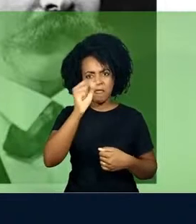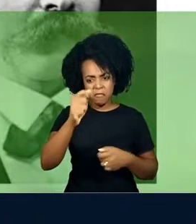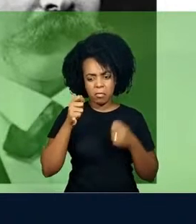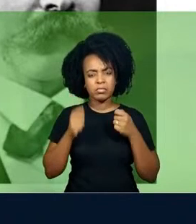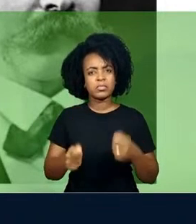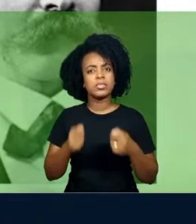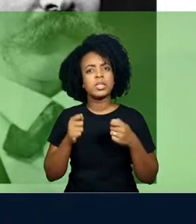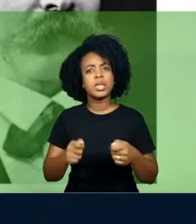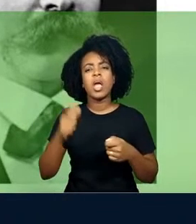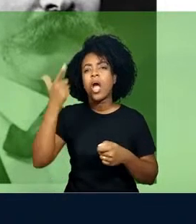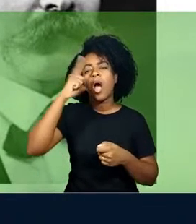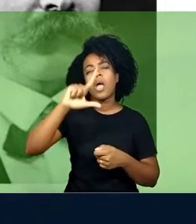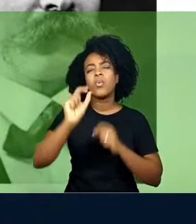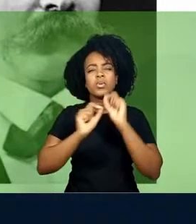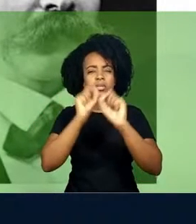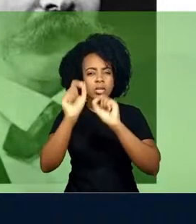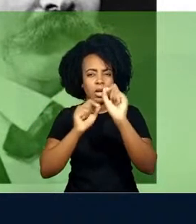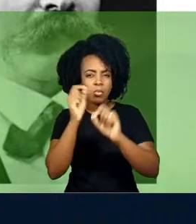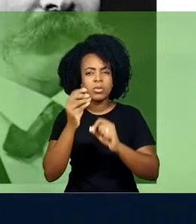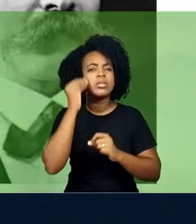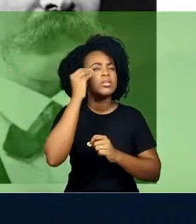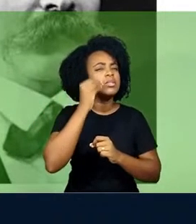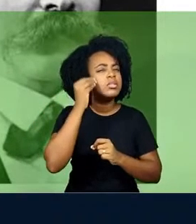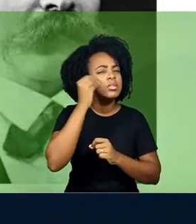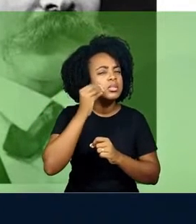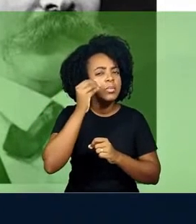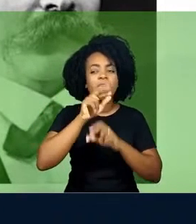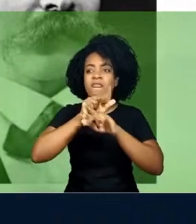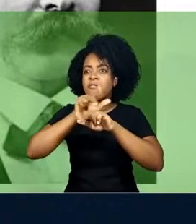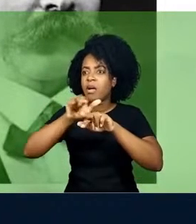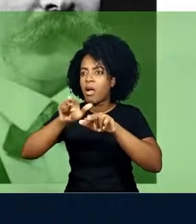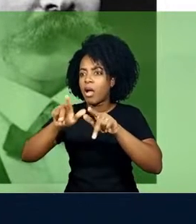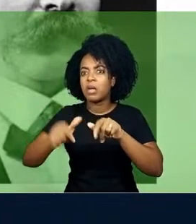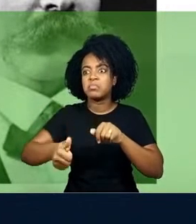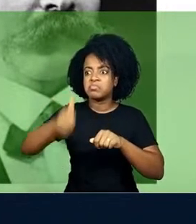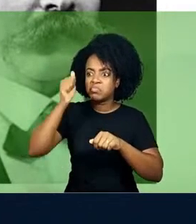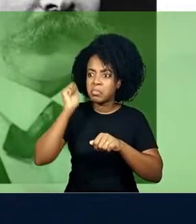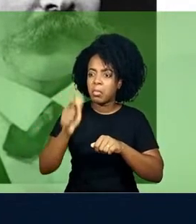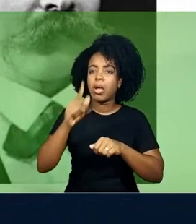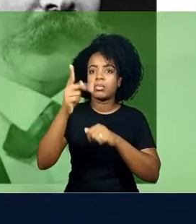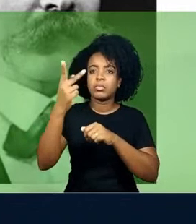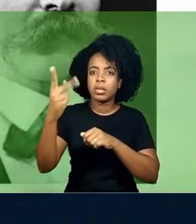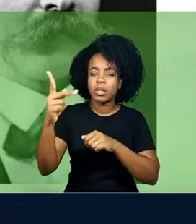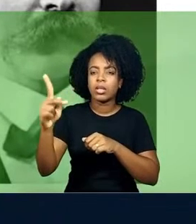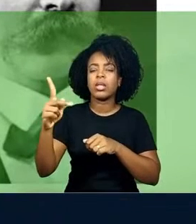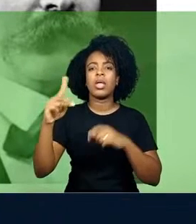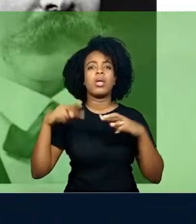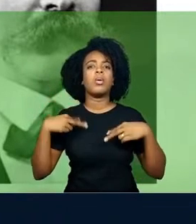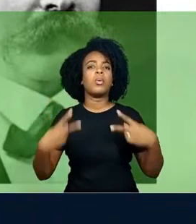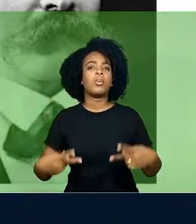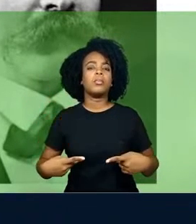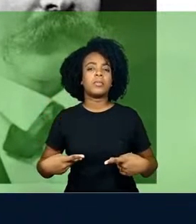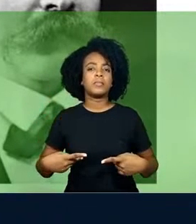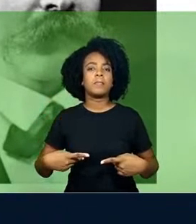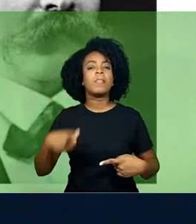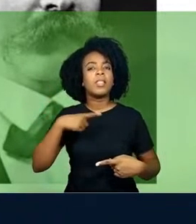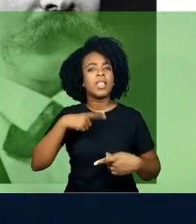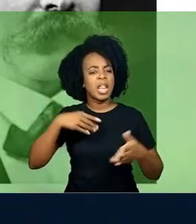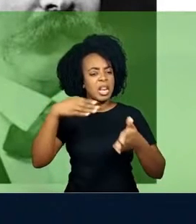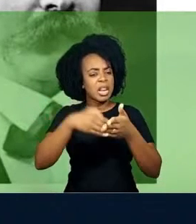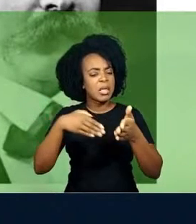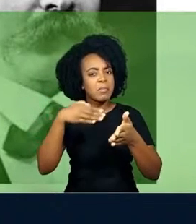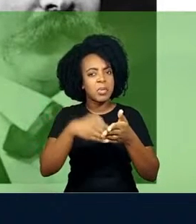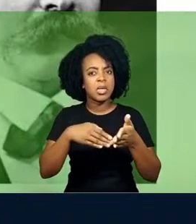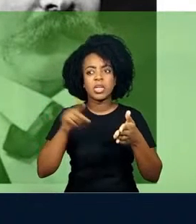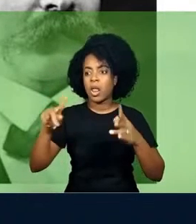e por isso podem vivenciar e experimentar mais que os seres humanos. Podem ir a limites que